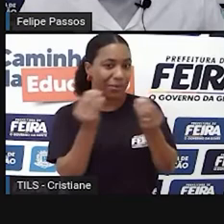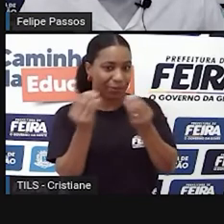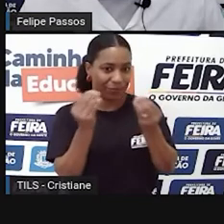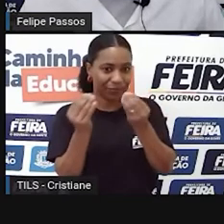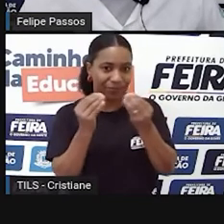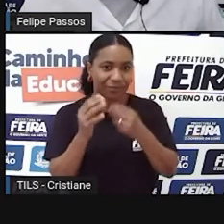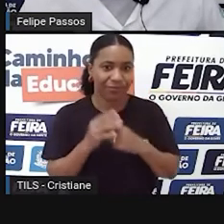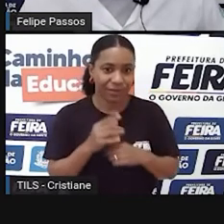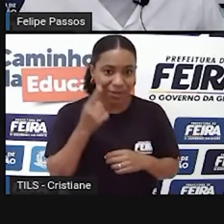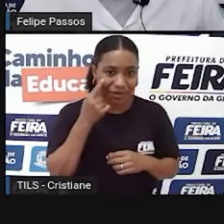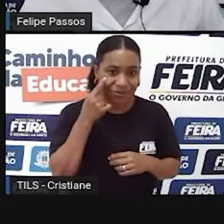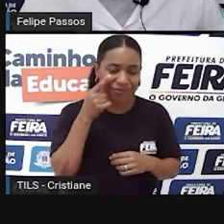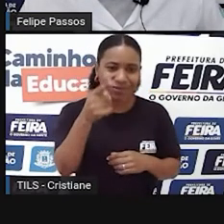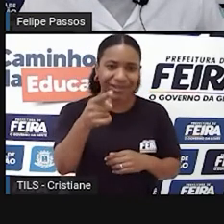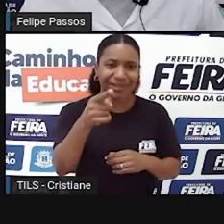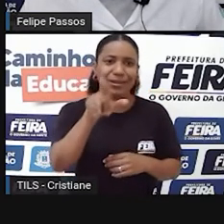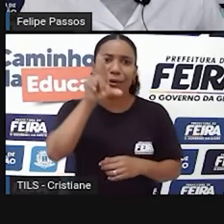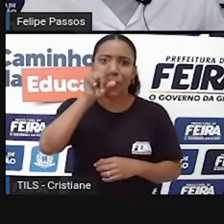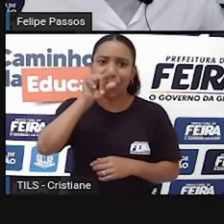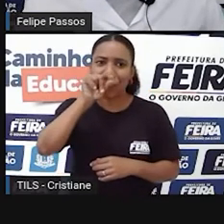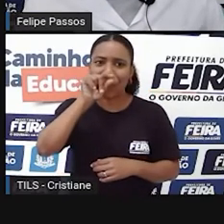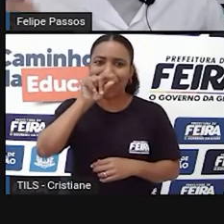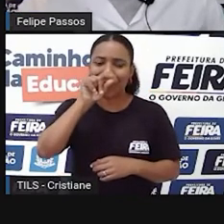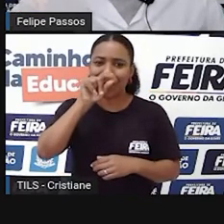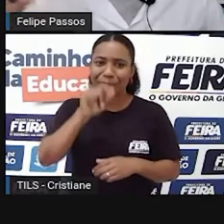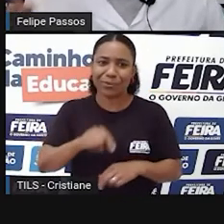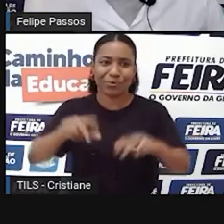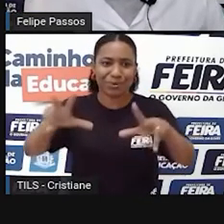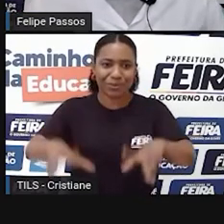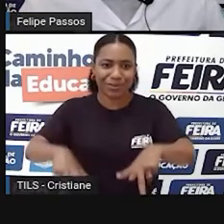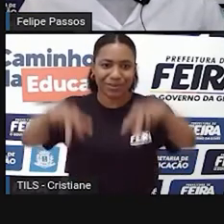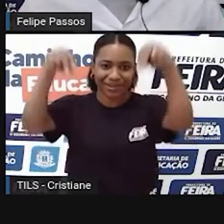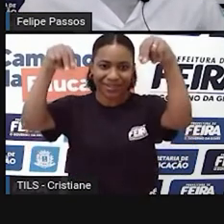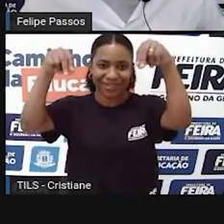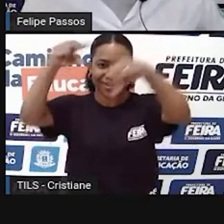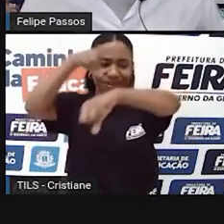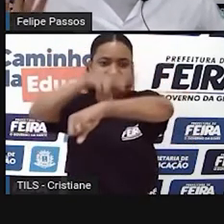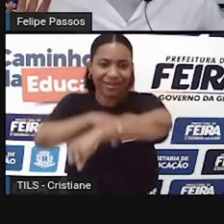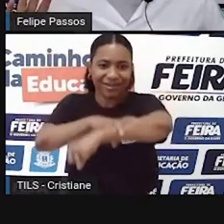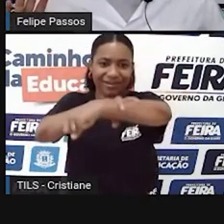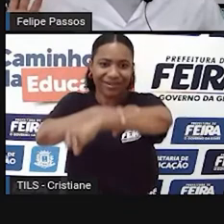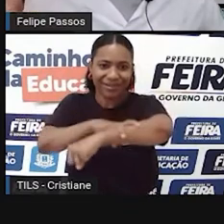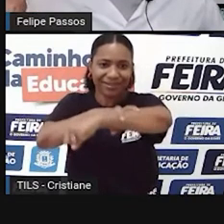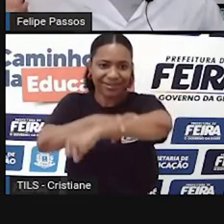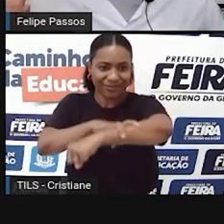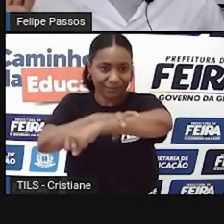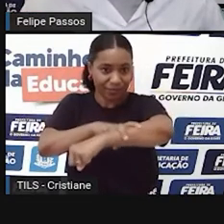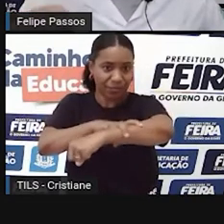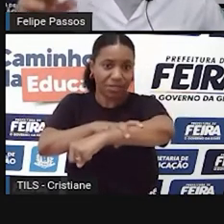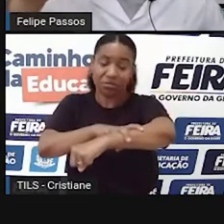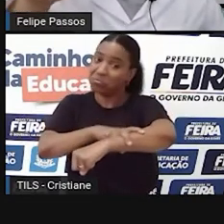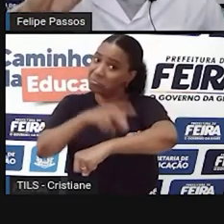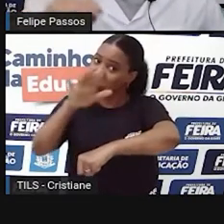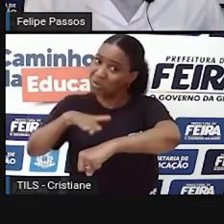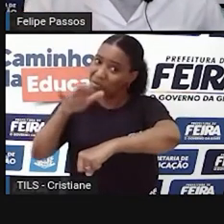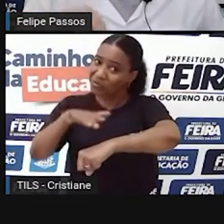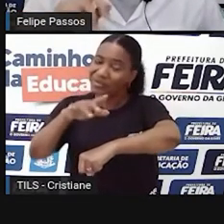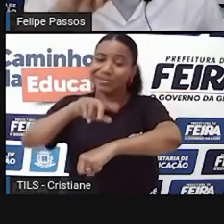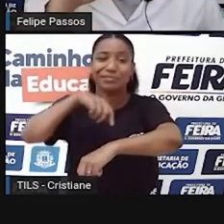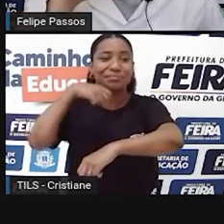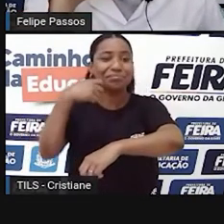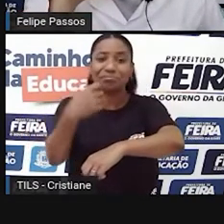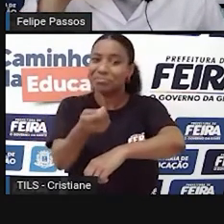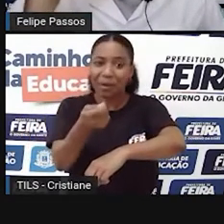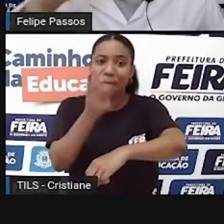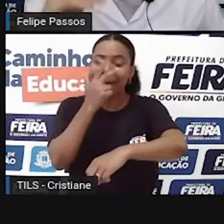falcão aqui, essa ave, é uma palavra que significa caça. Beleza. Então, você tinha ali